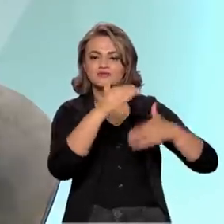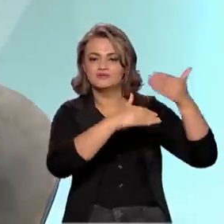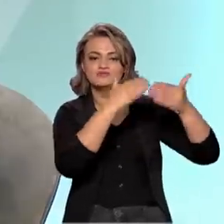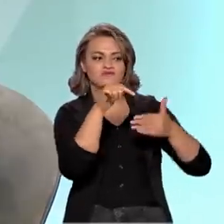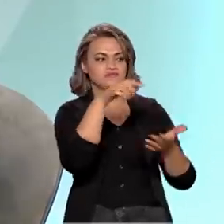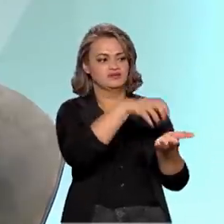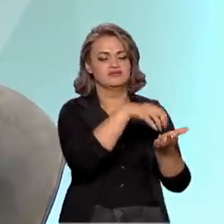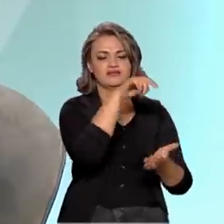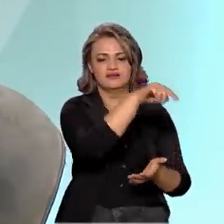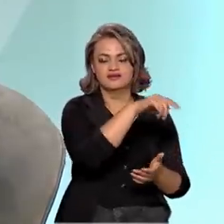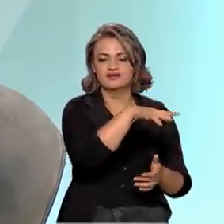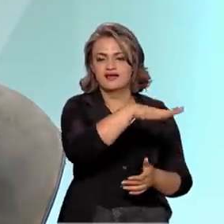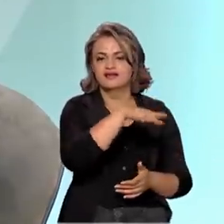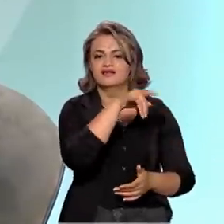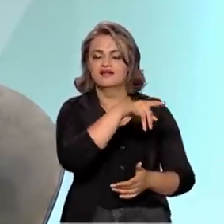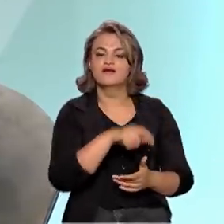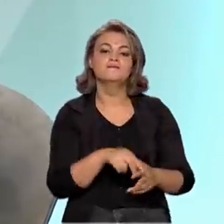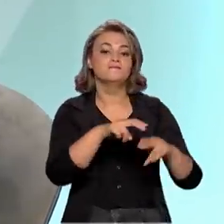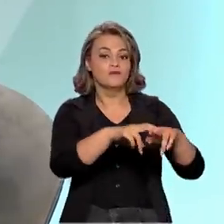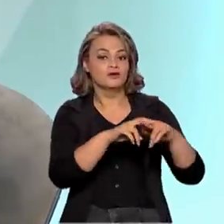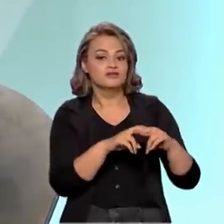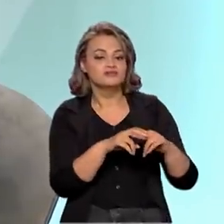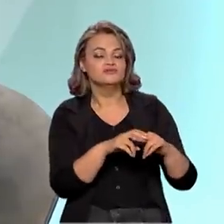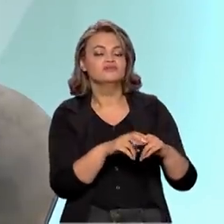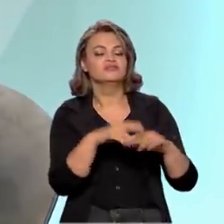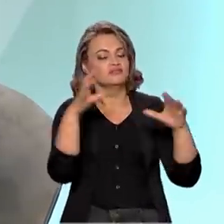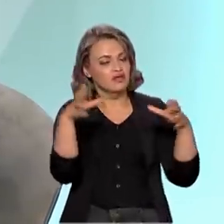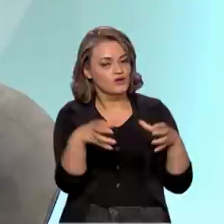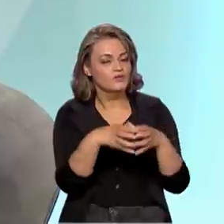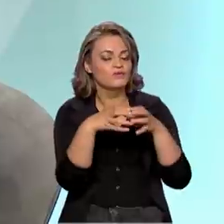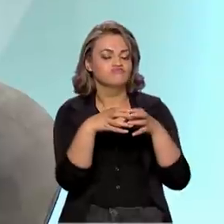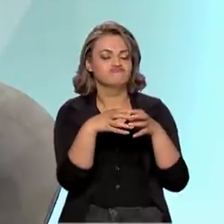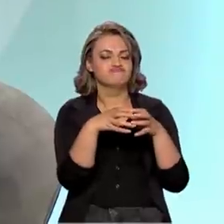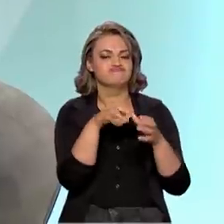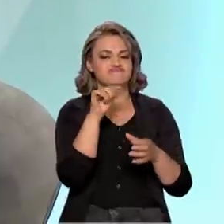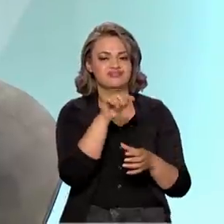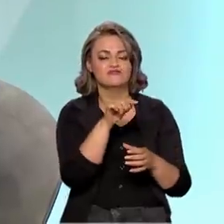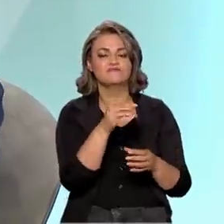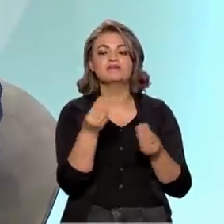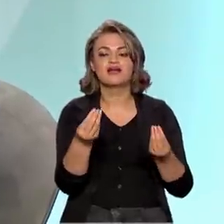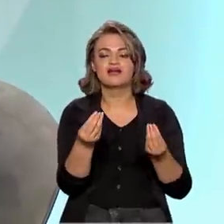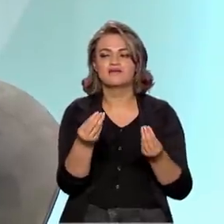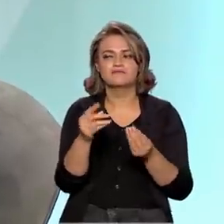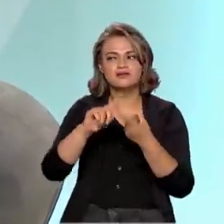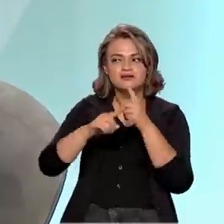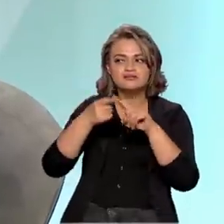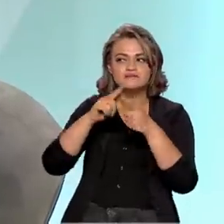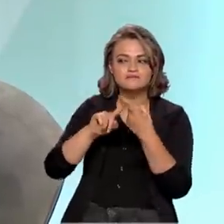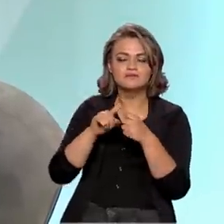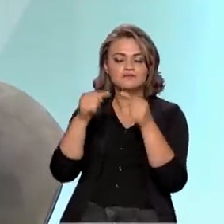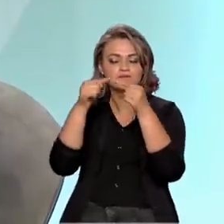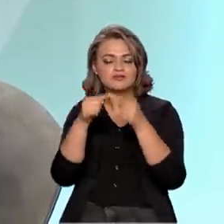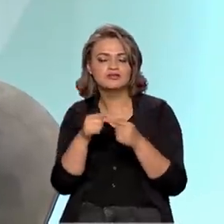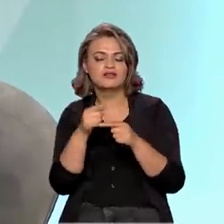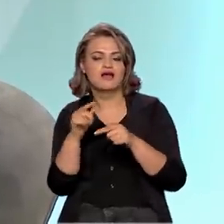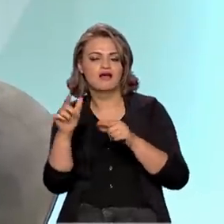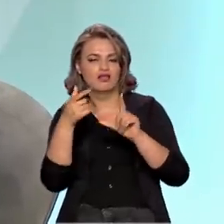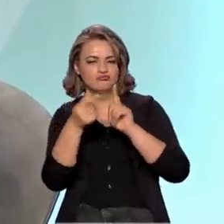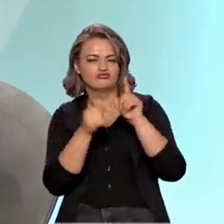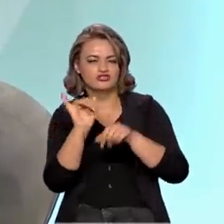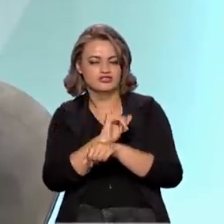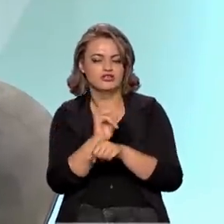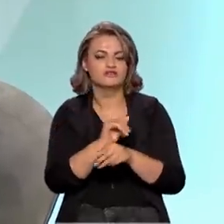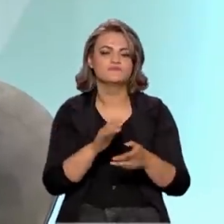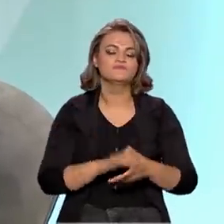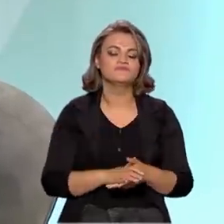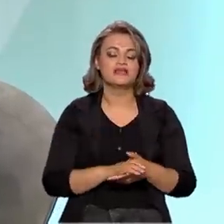centro e também da região. É por isso que existe esse Comitê de Desenvolvimento Integrado, para justamente fazer esse plano de aplicação. Nós